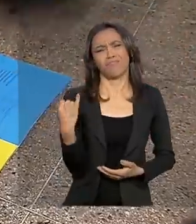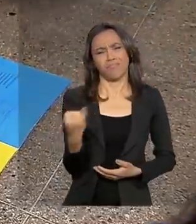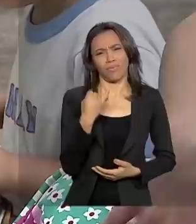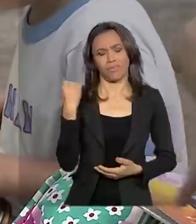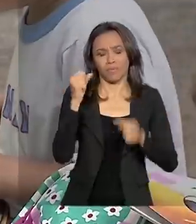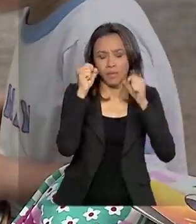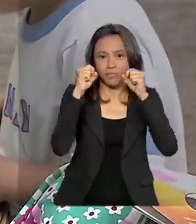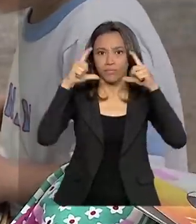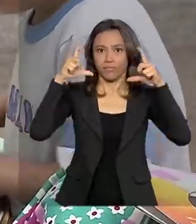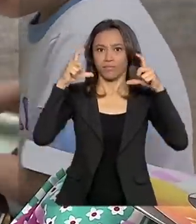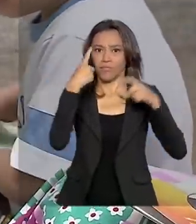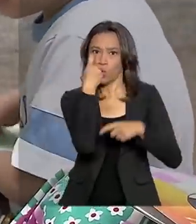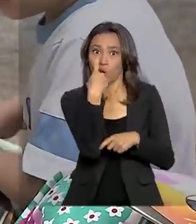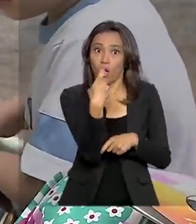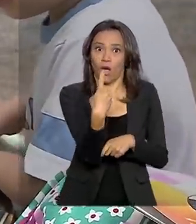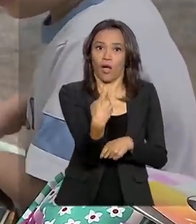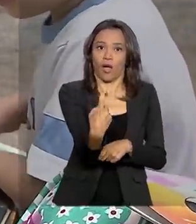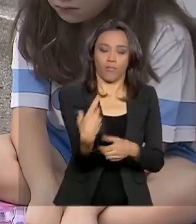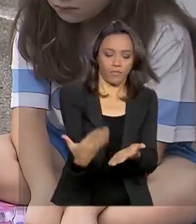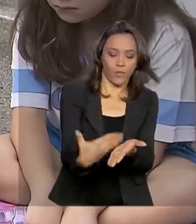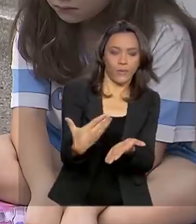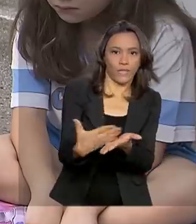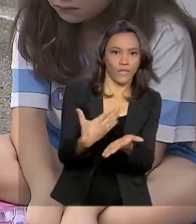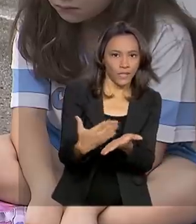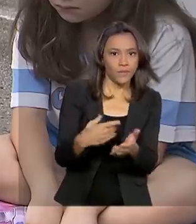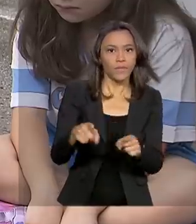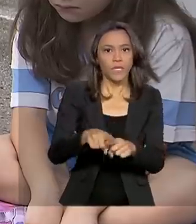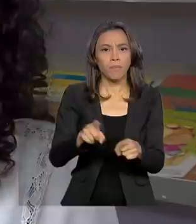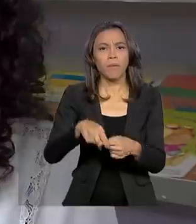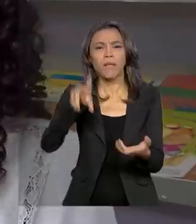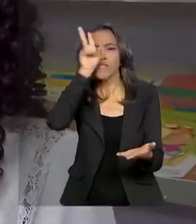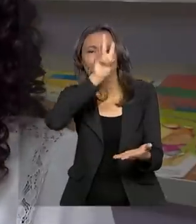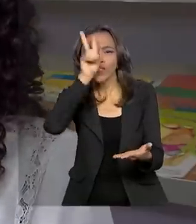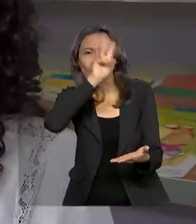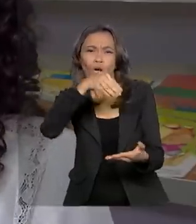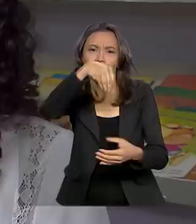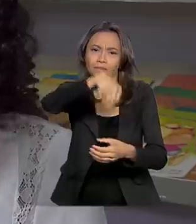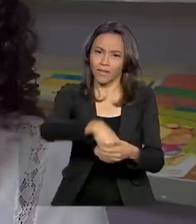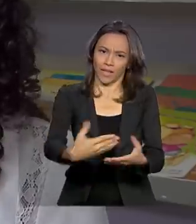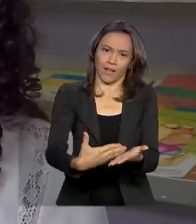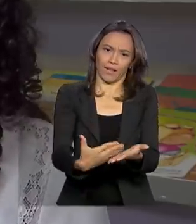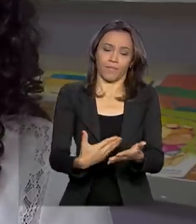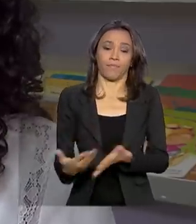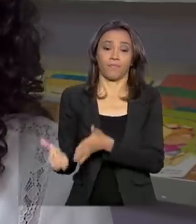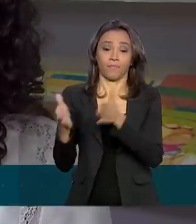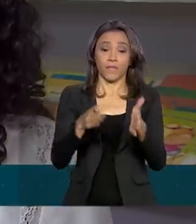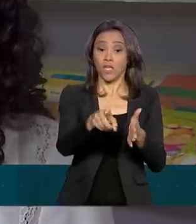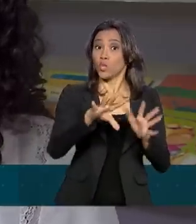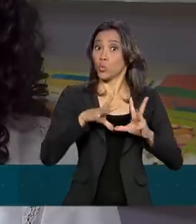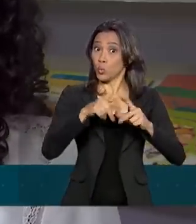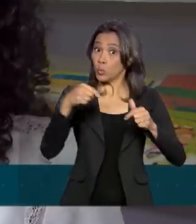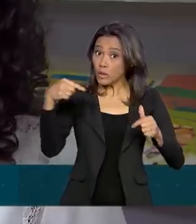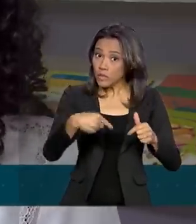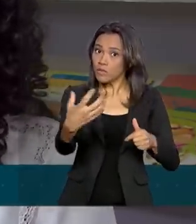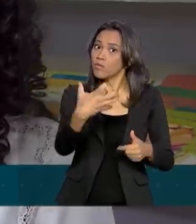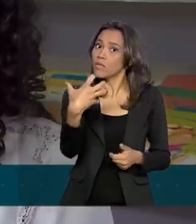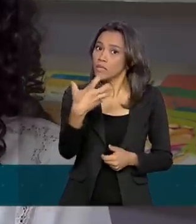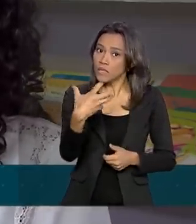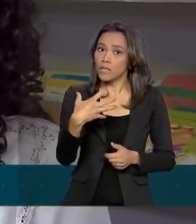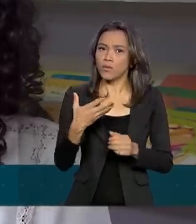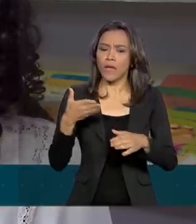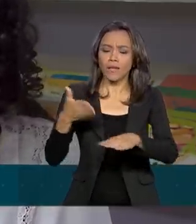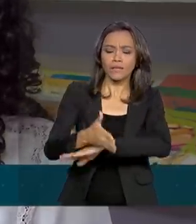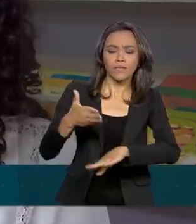despertar a sua curiosidade pelo livro e pelas narrativas. Tudo isso tem impacto quando a gente permite o acesso das